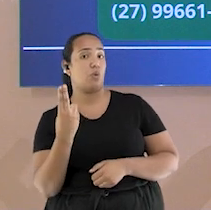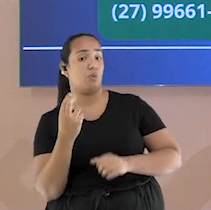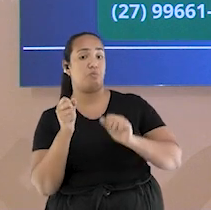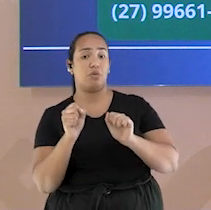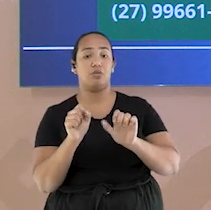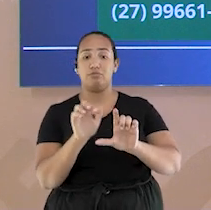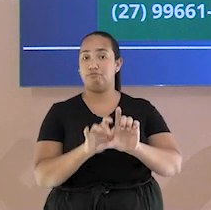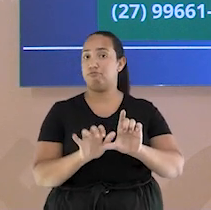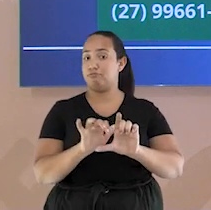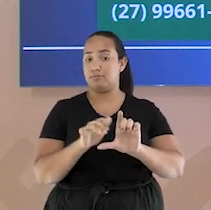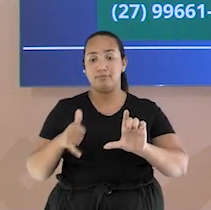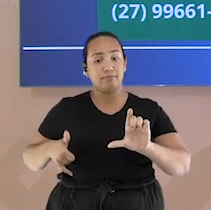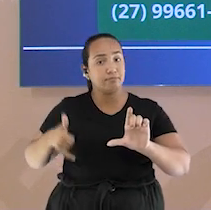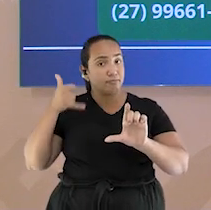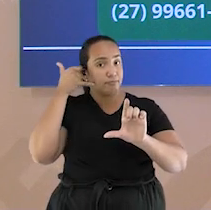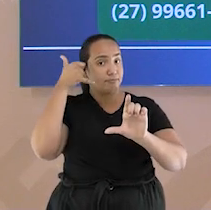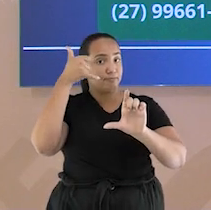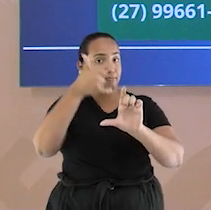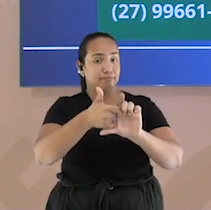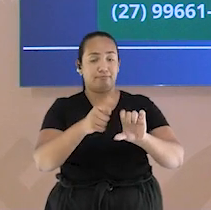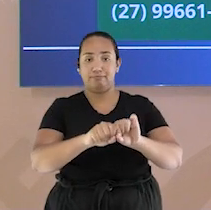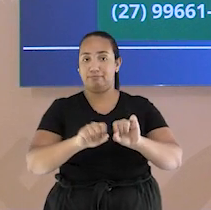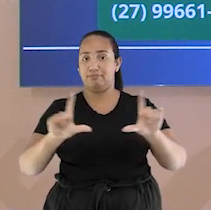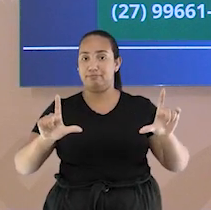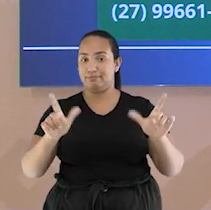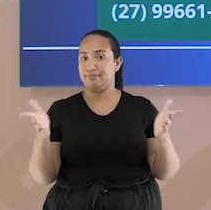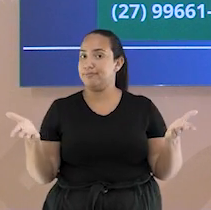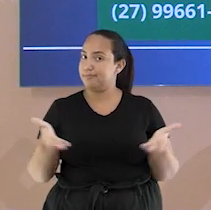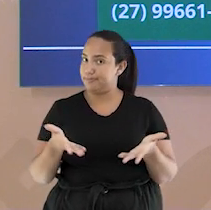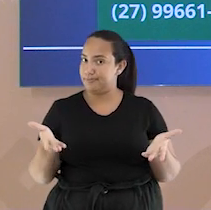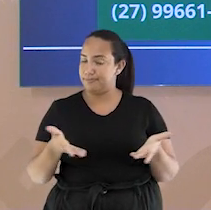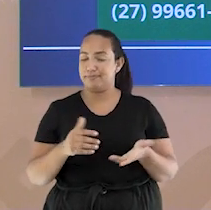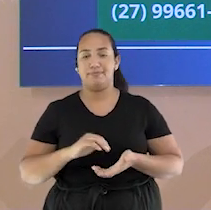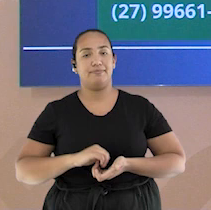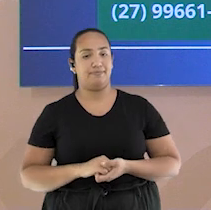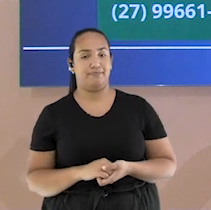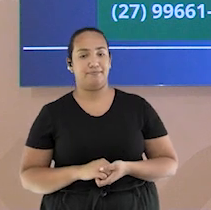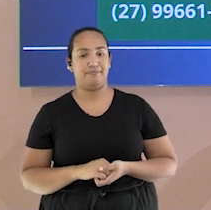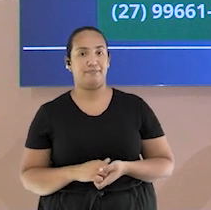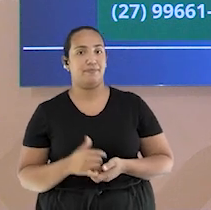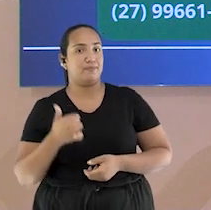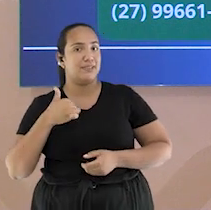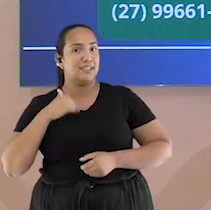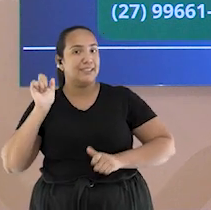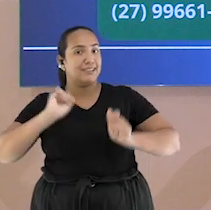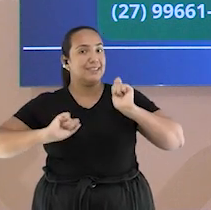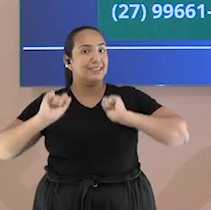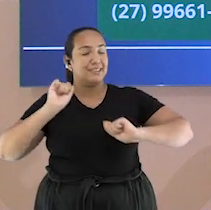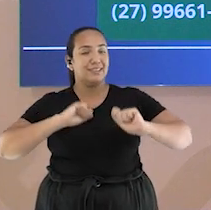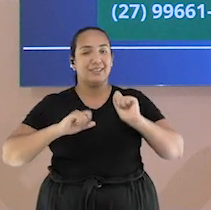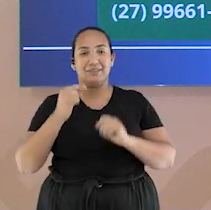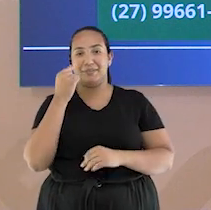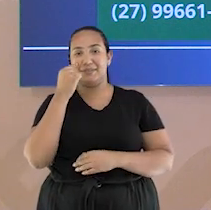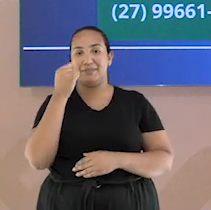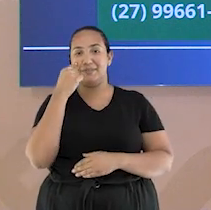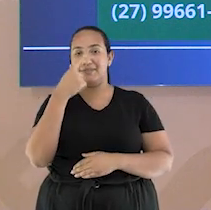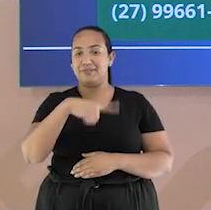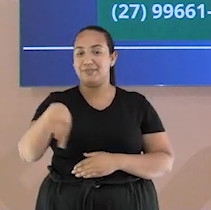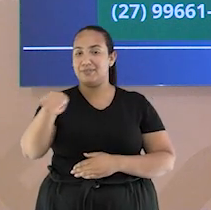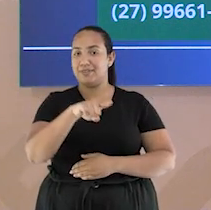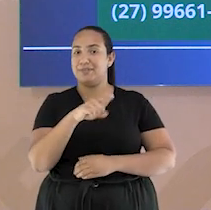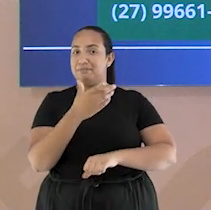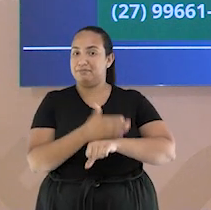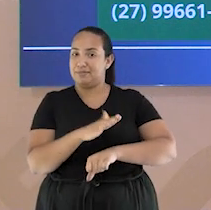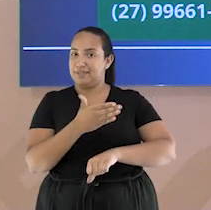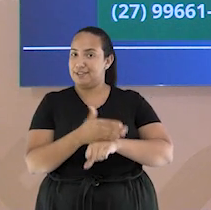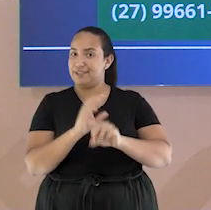celular para esse QR Code que está aparecendo aí na sua tela eu estou ansiosa para ver vocês praticando o esporte